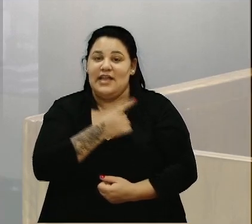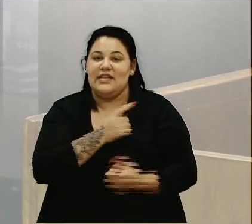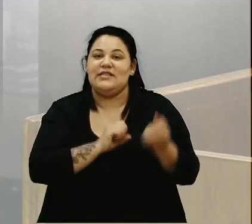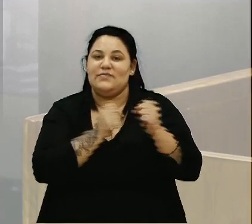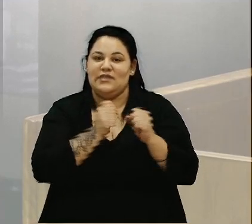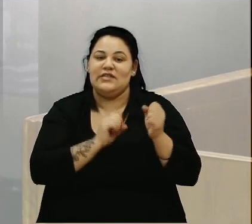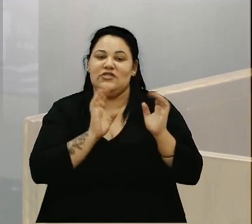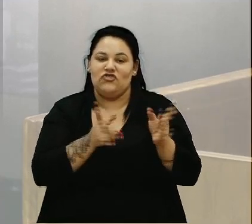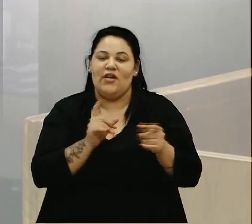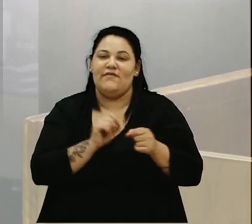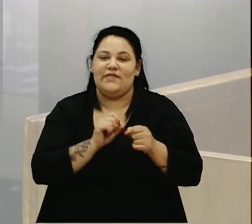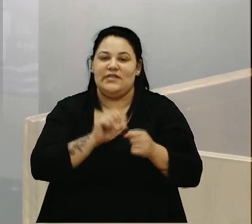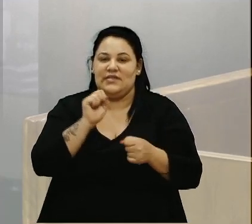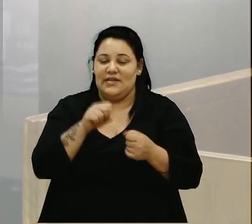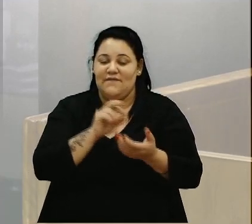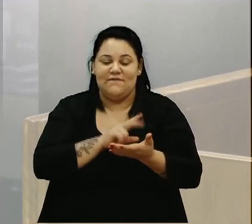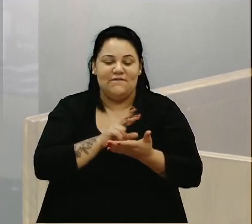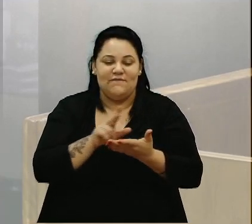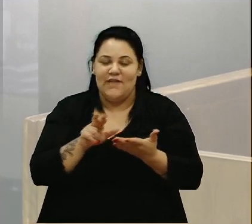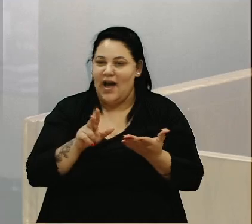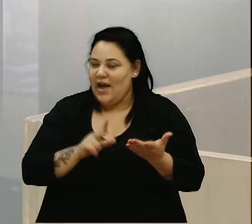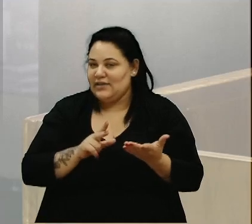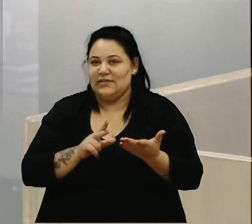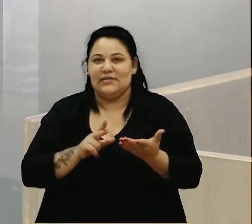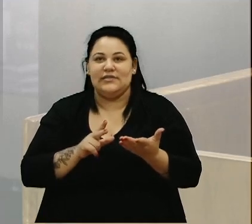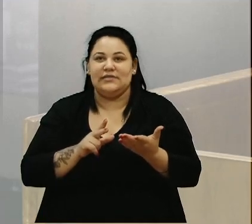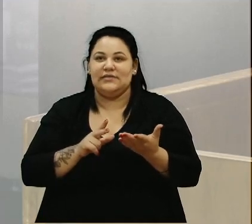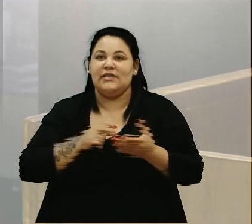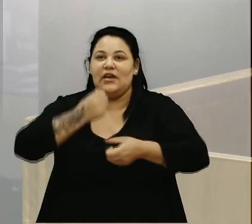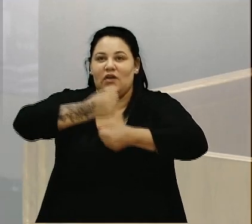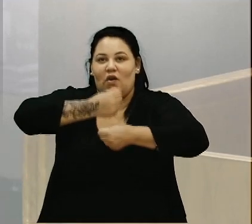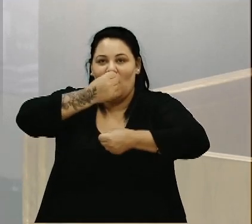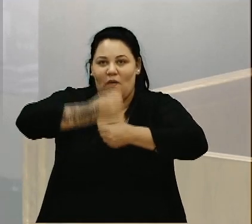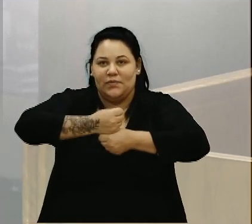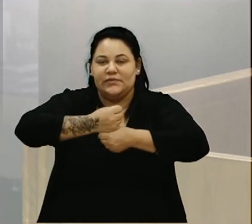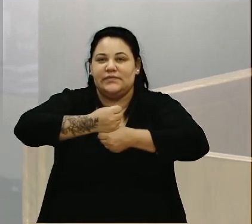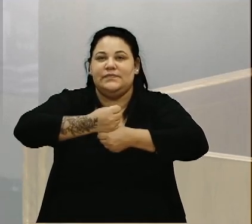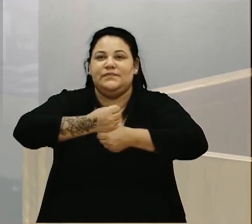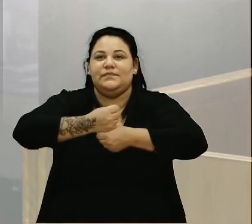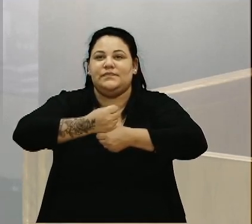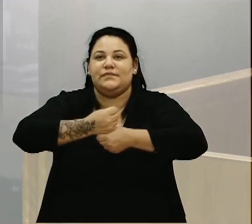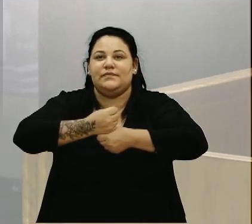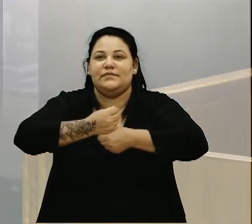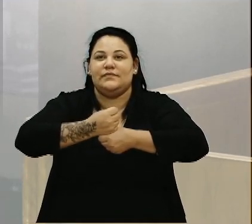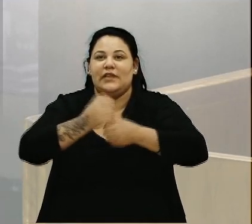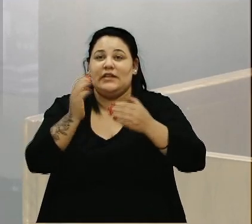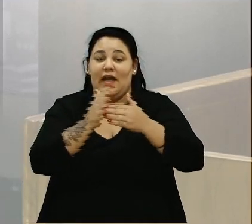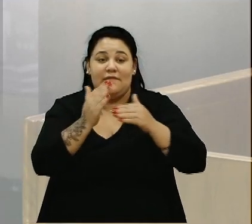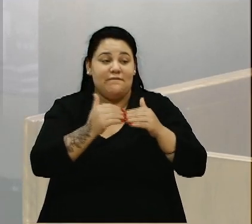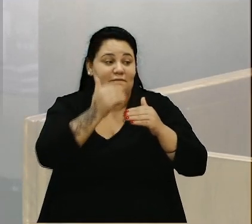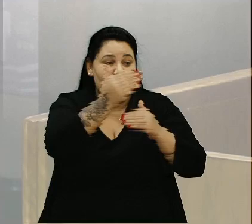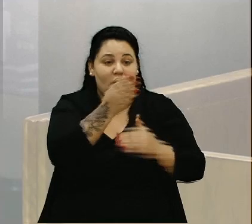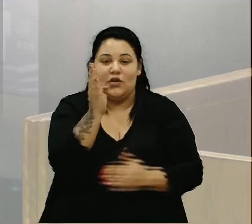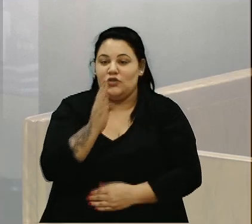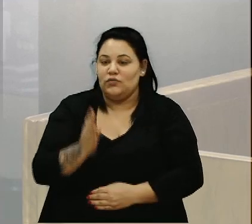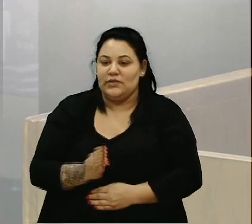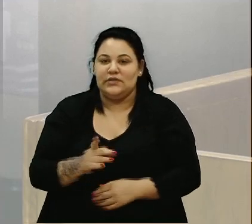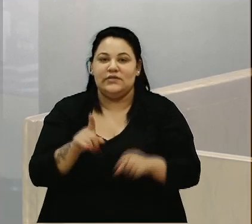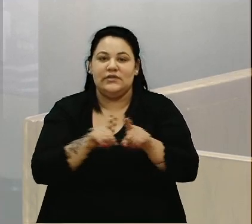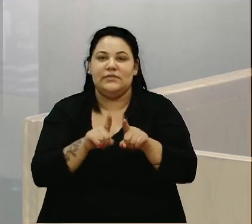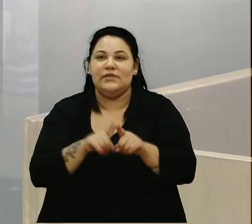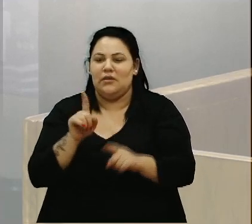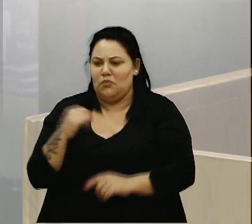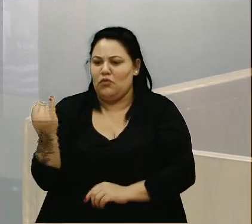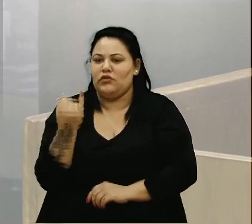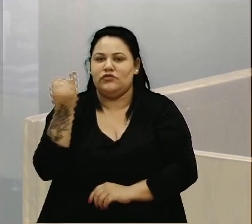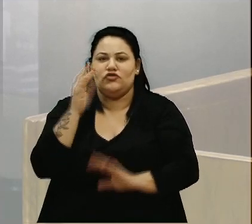fez diversas e diversas obras grandes, aí até fora do Brasil, ele está me contando que já viajou